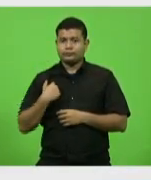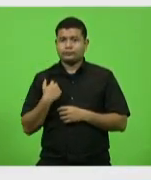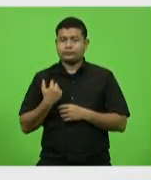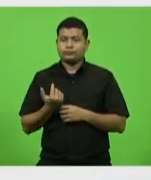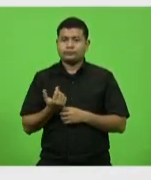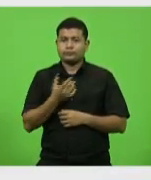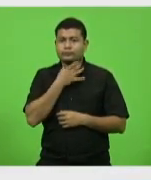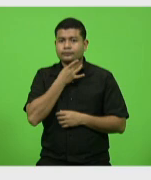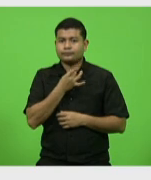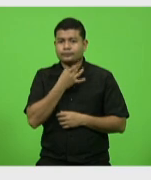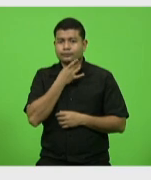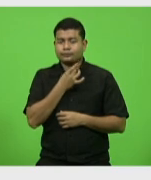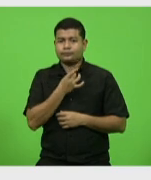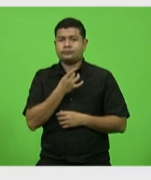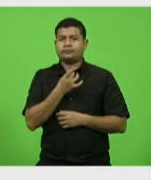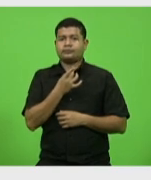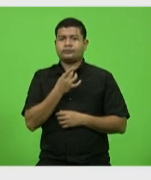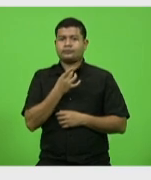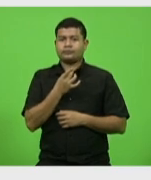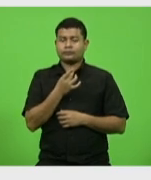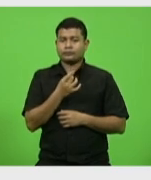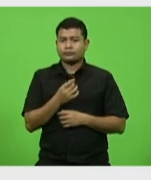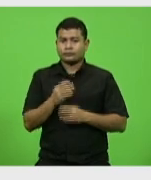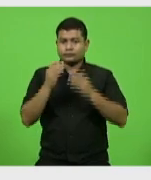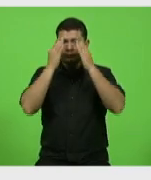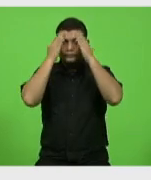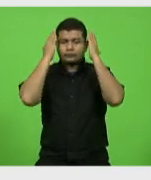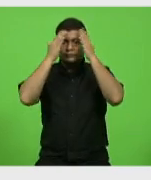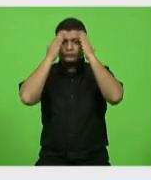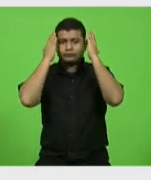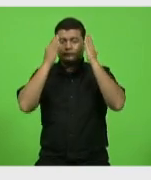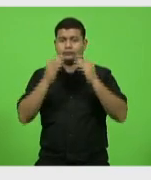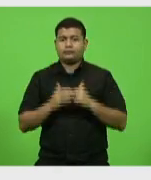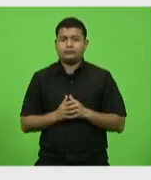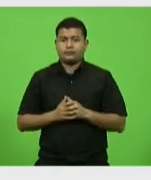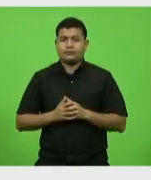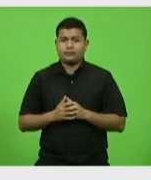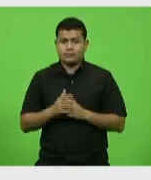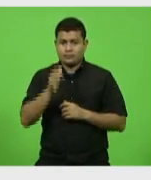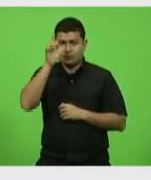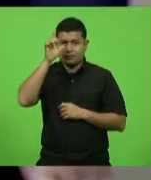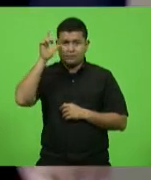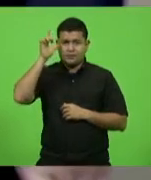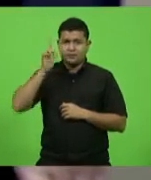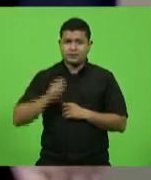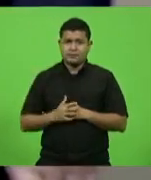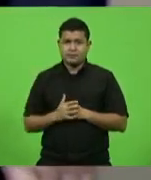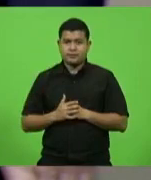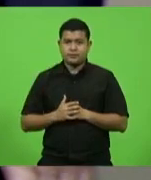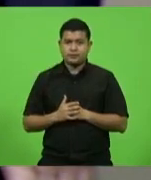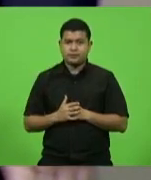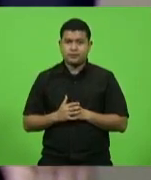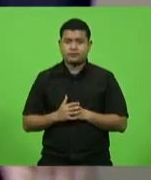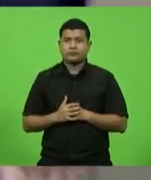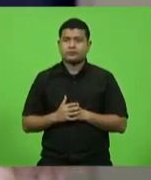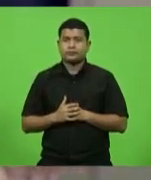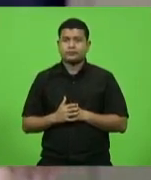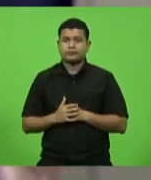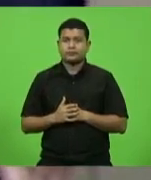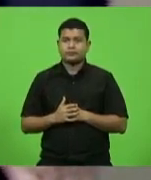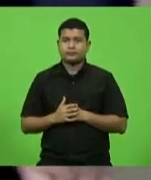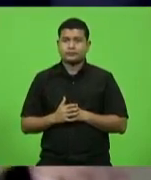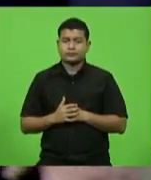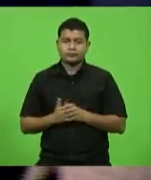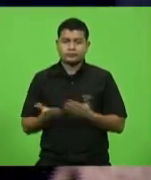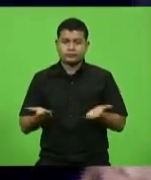Cobalquini, no deputado José Milton Schaefer e no deputado Laércio Schuster. Como vota agora o deputado